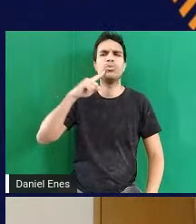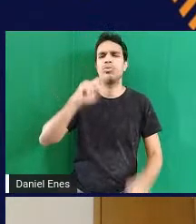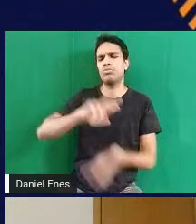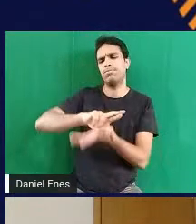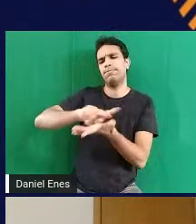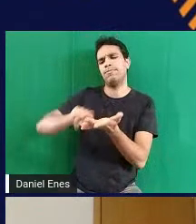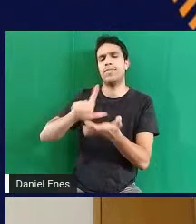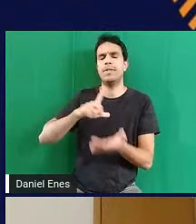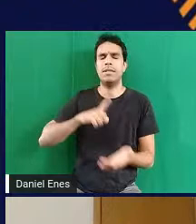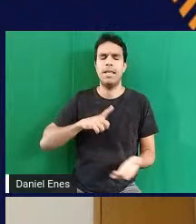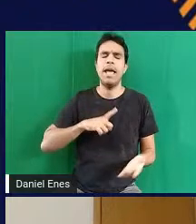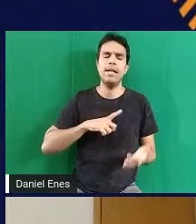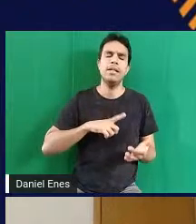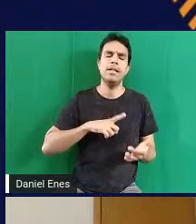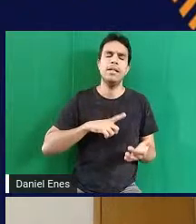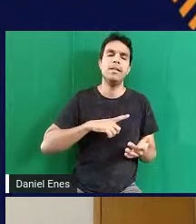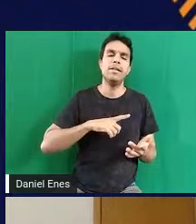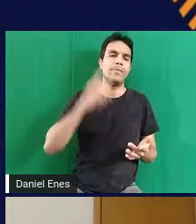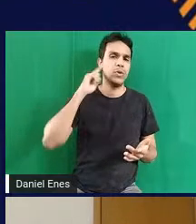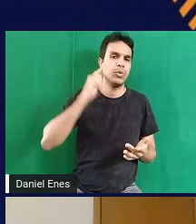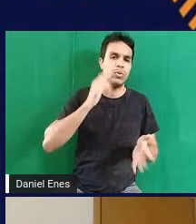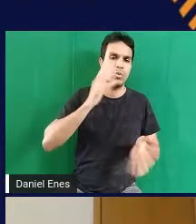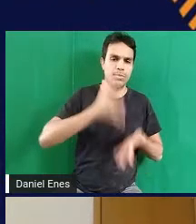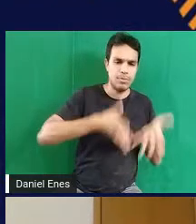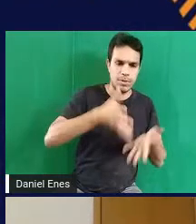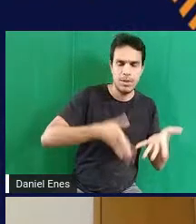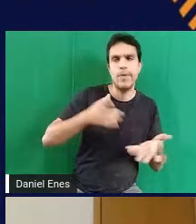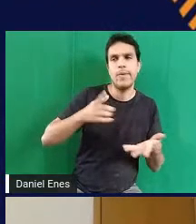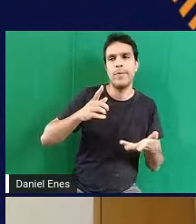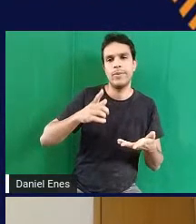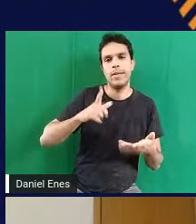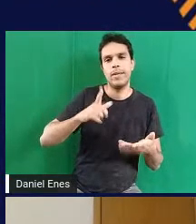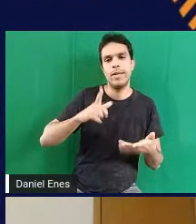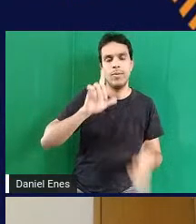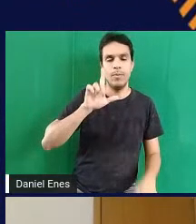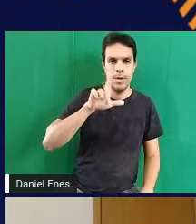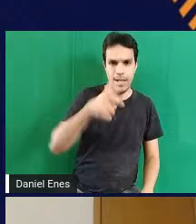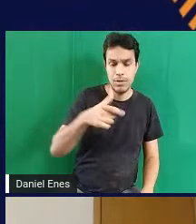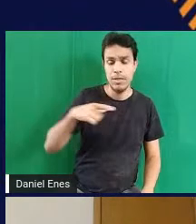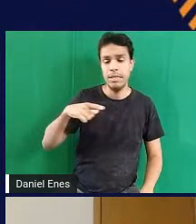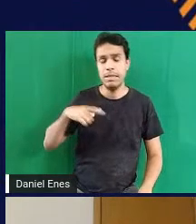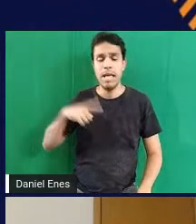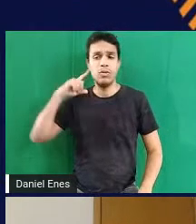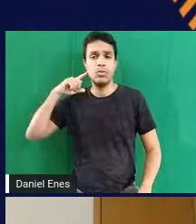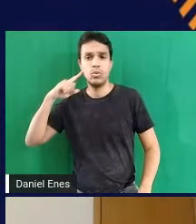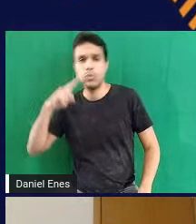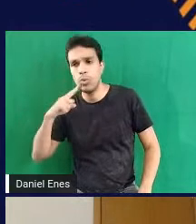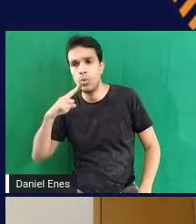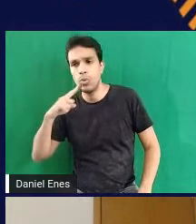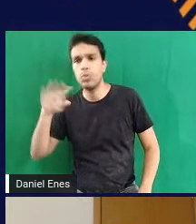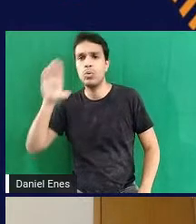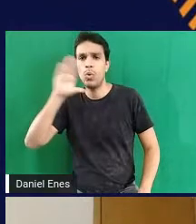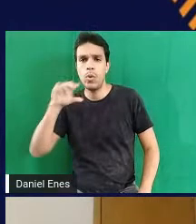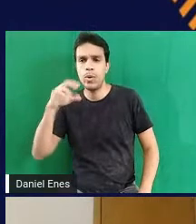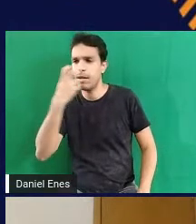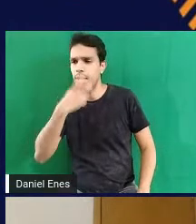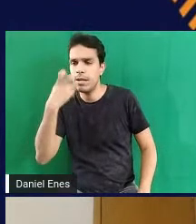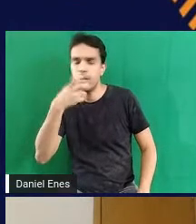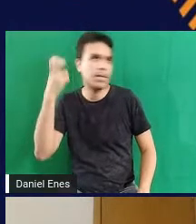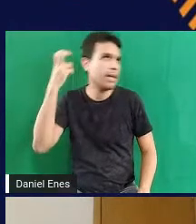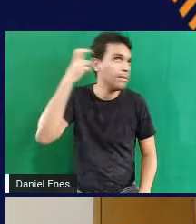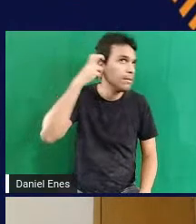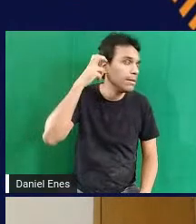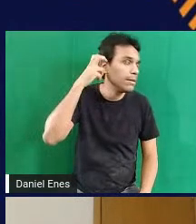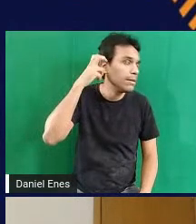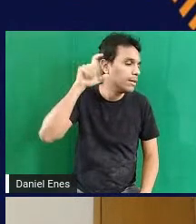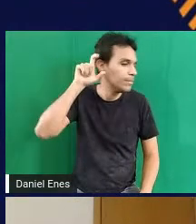utilizam a língua de sinais como primeira língua e tem aqueles que são oralizados que utilizam algum tipo de aparelho e tudo mais então também tem legenda lá